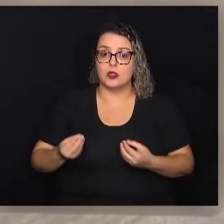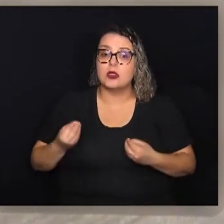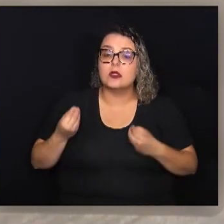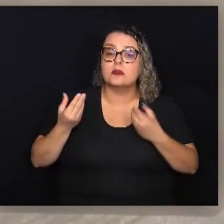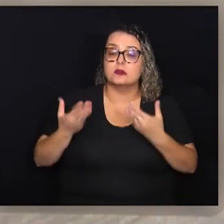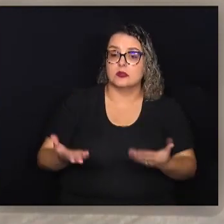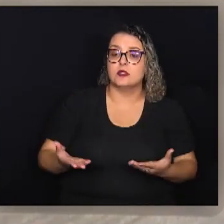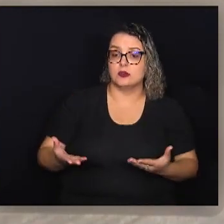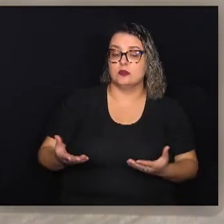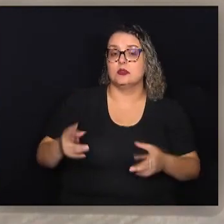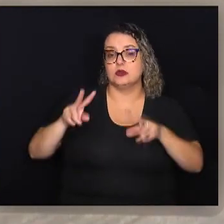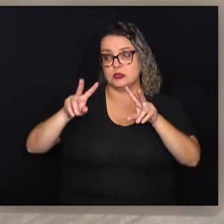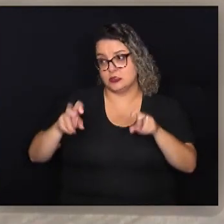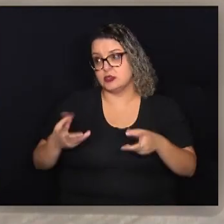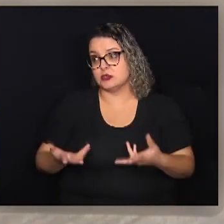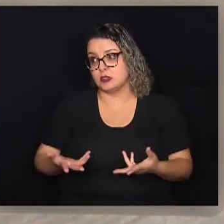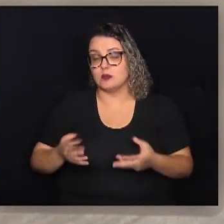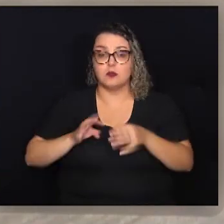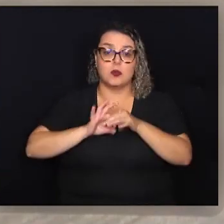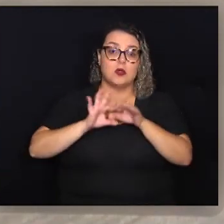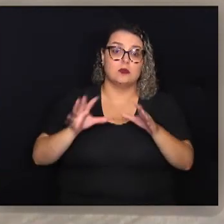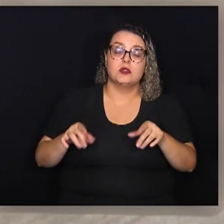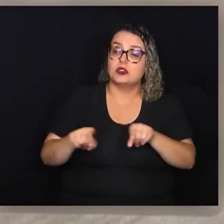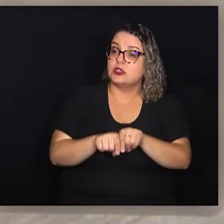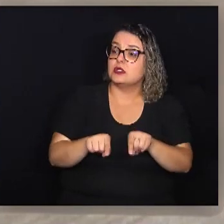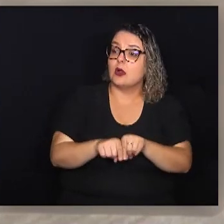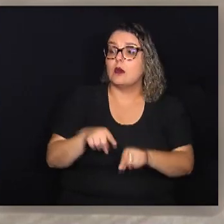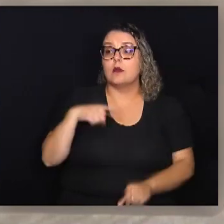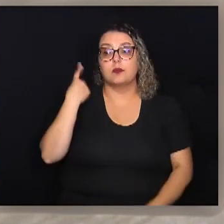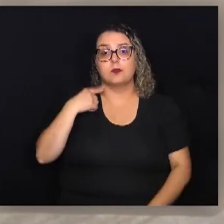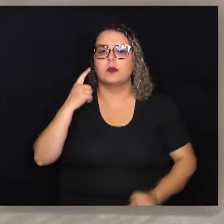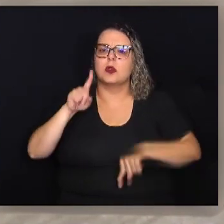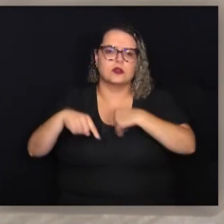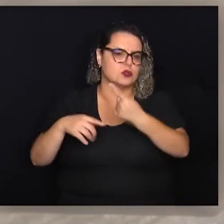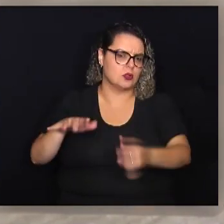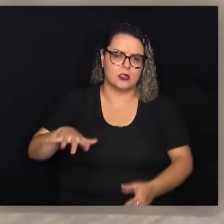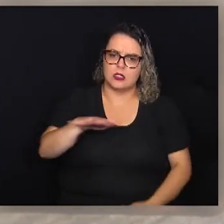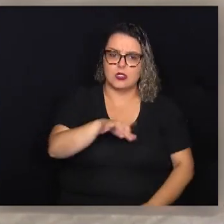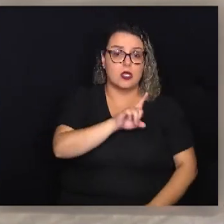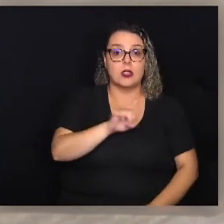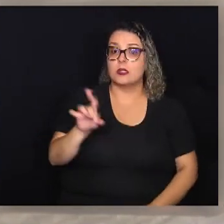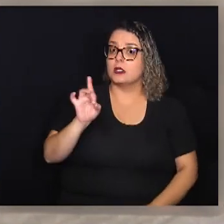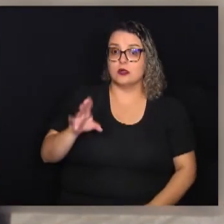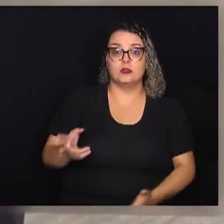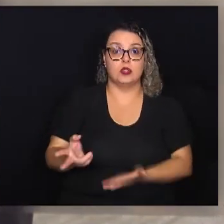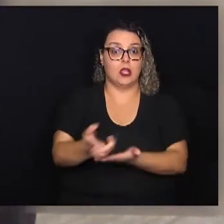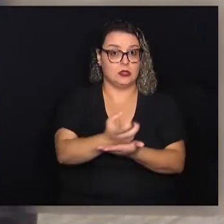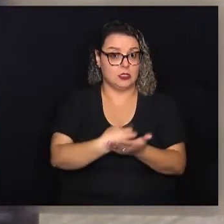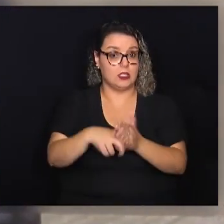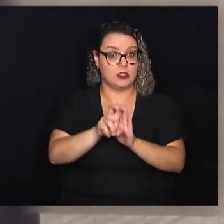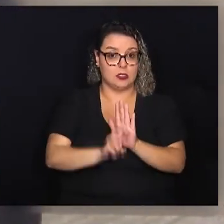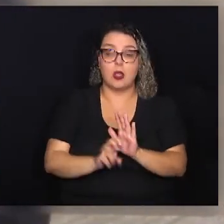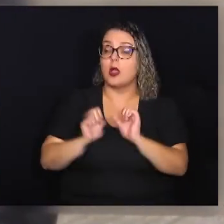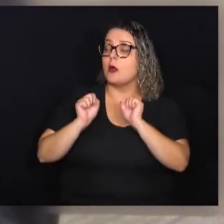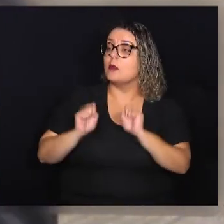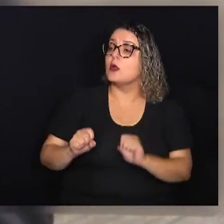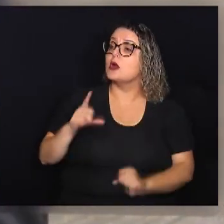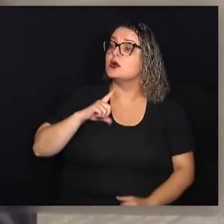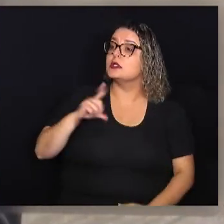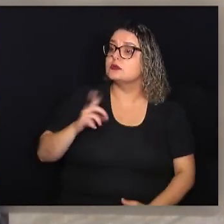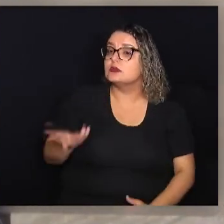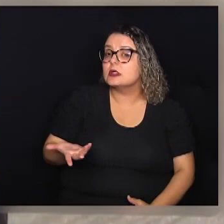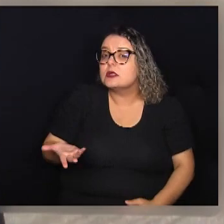esse tema, permitindo que também advogados de outras áreas e não só da tributária possam ter, no